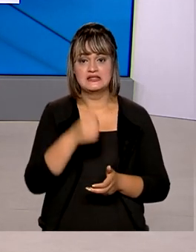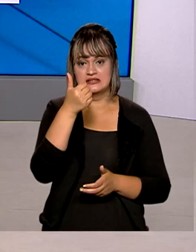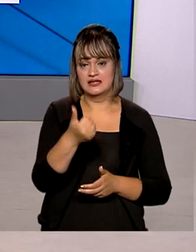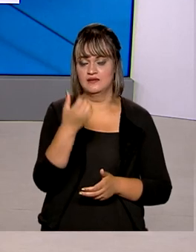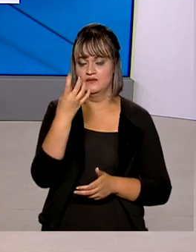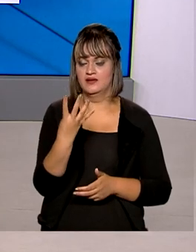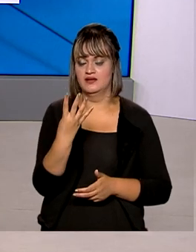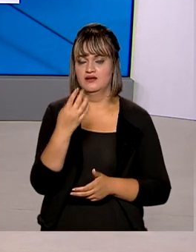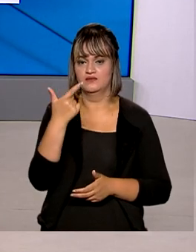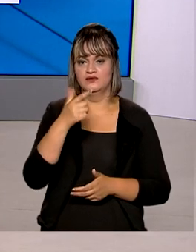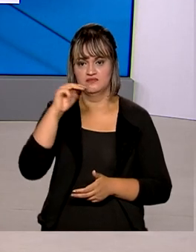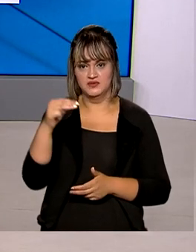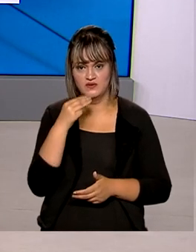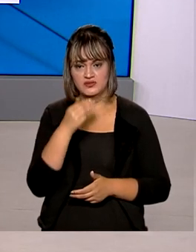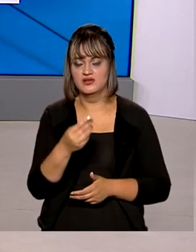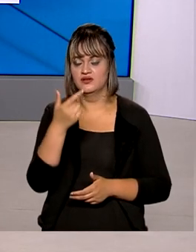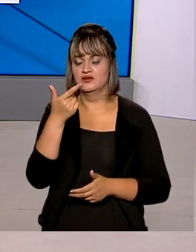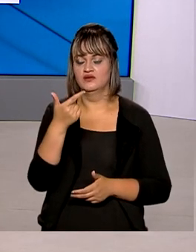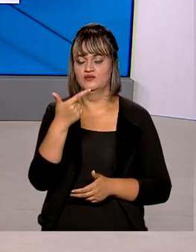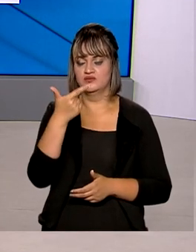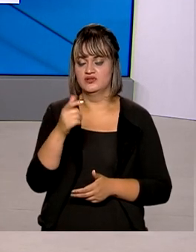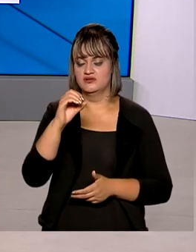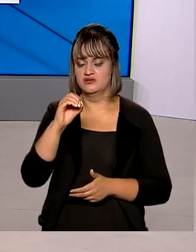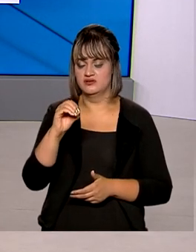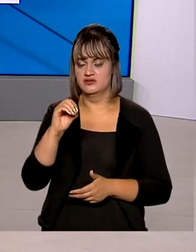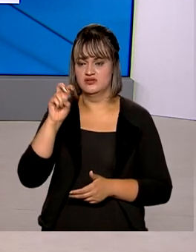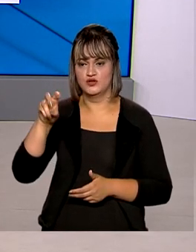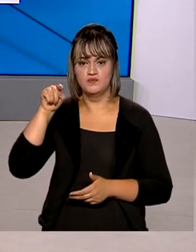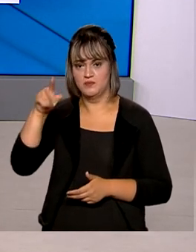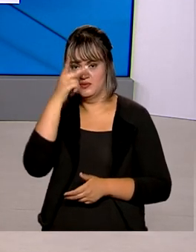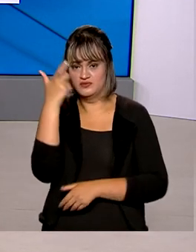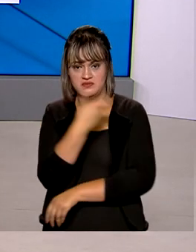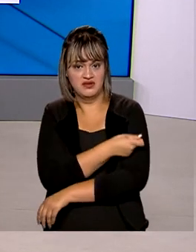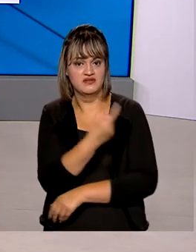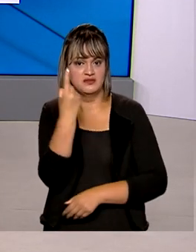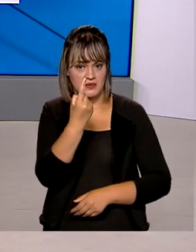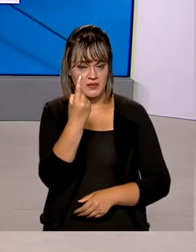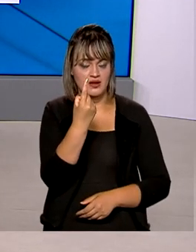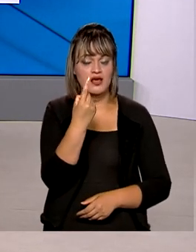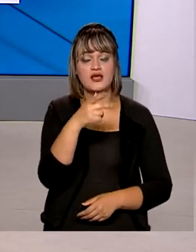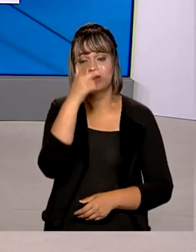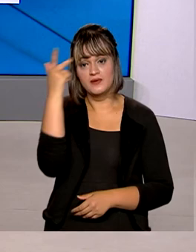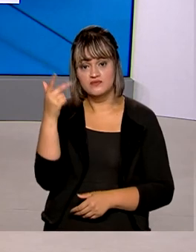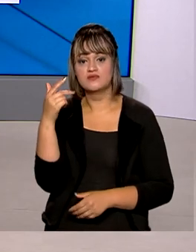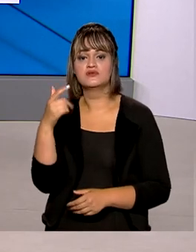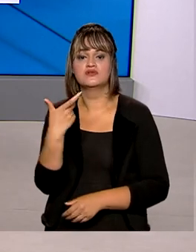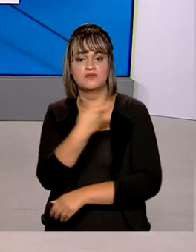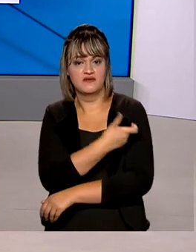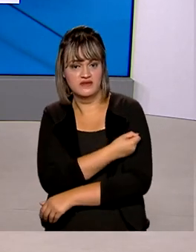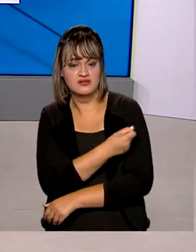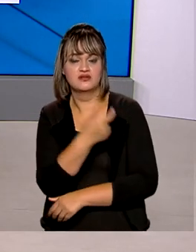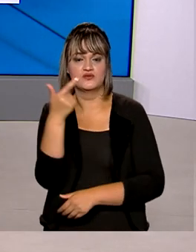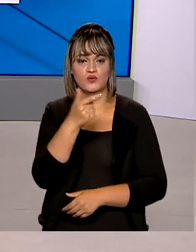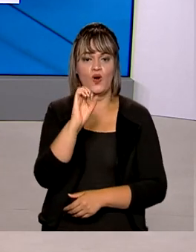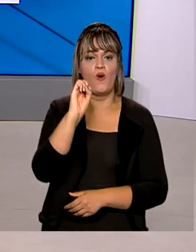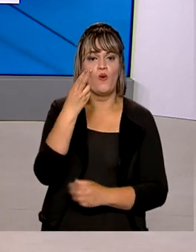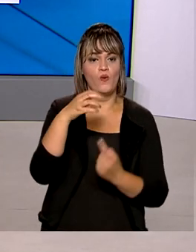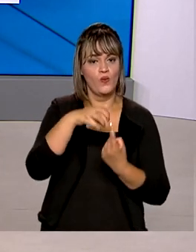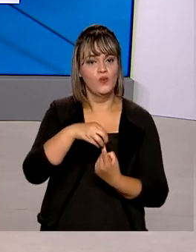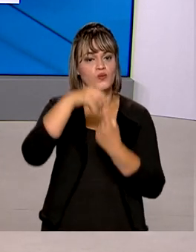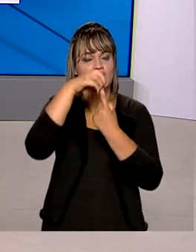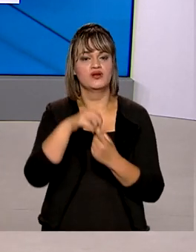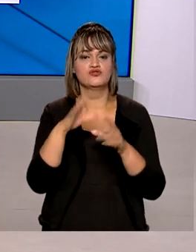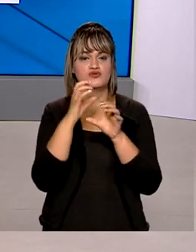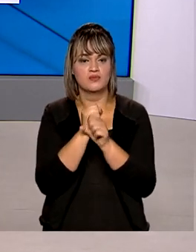142 milhões e 205 mil pessoas tomaram a primeira dose da vacina e o número de brasileiros que tomaram a segunda dose ou